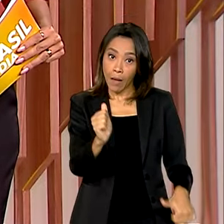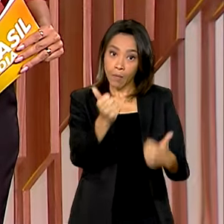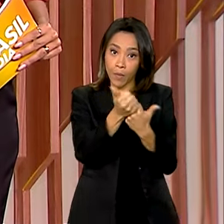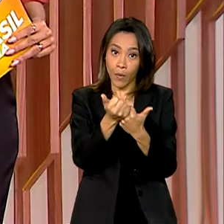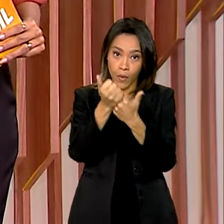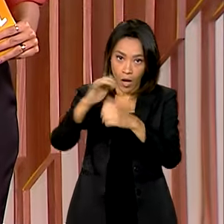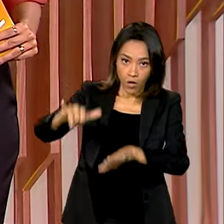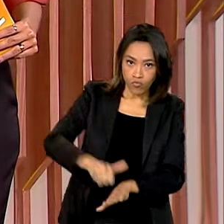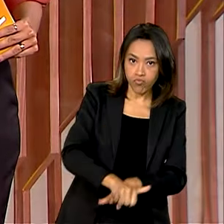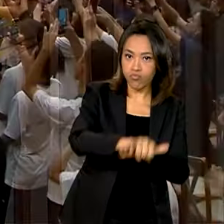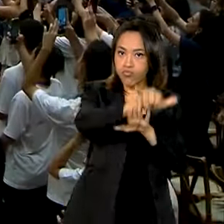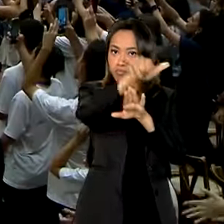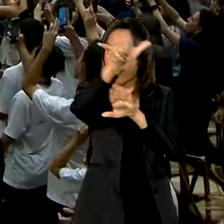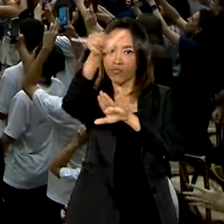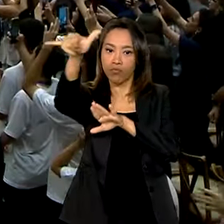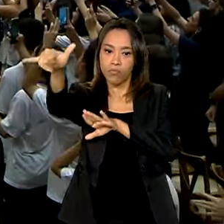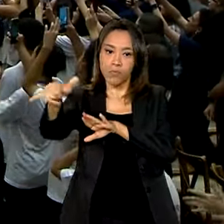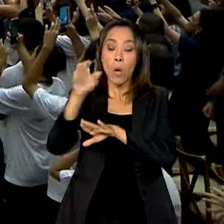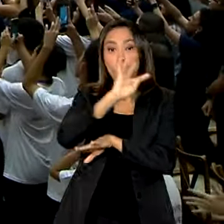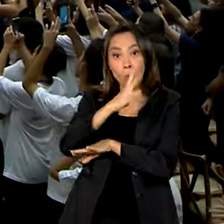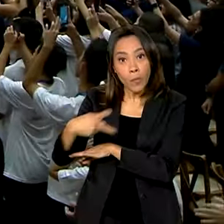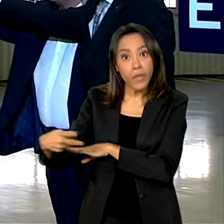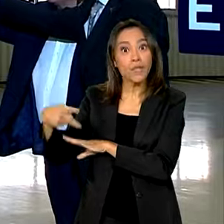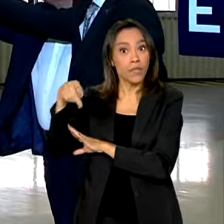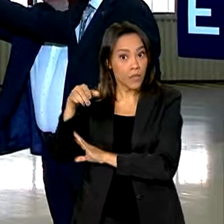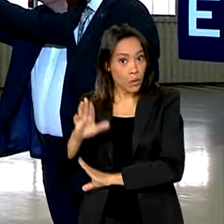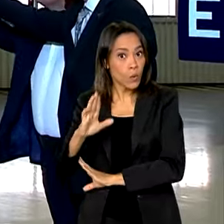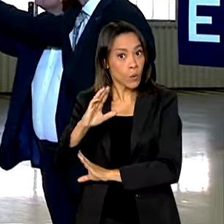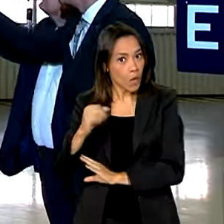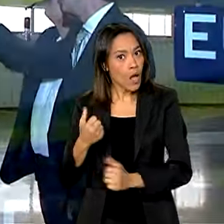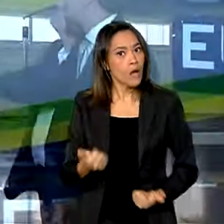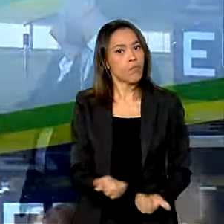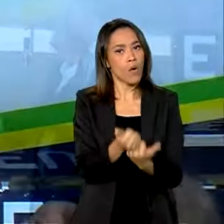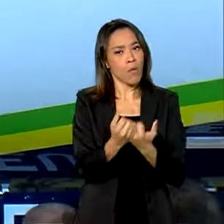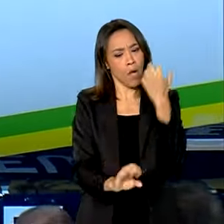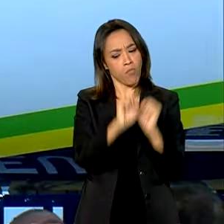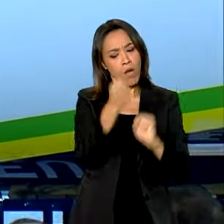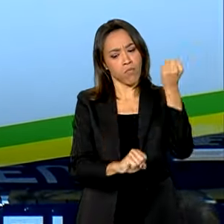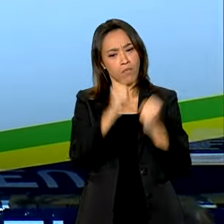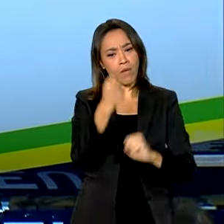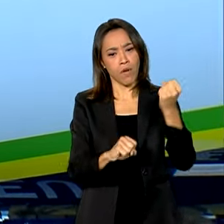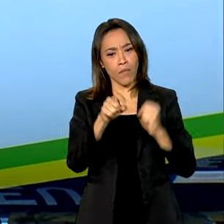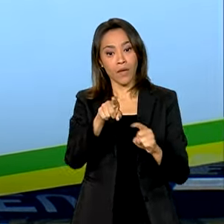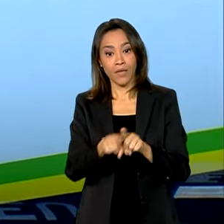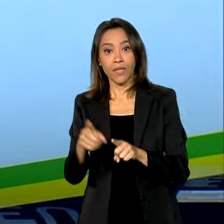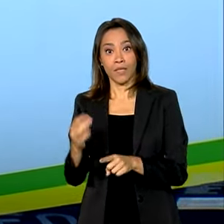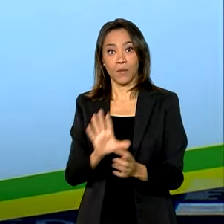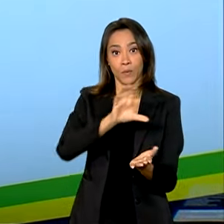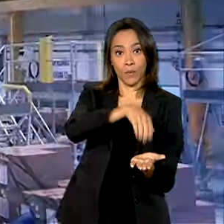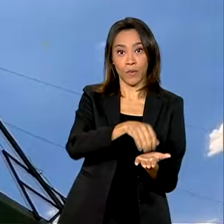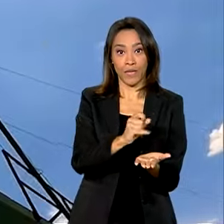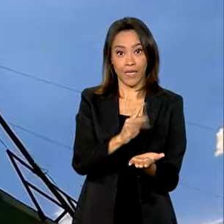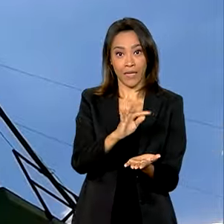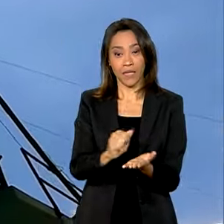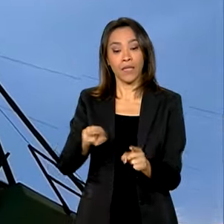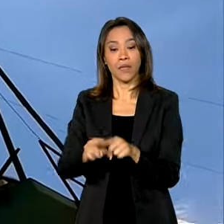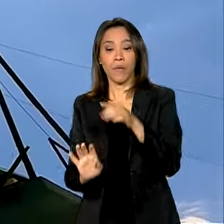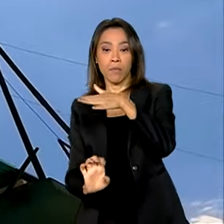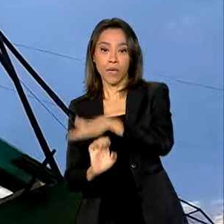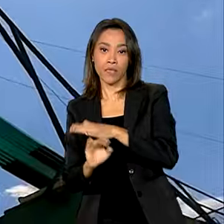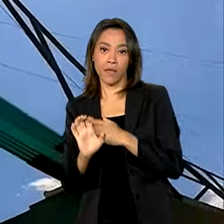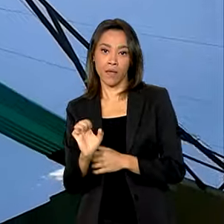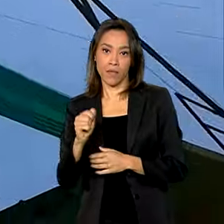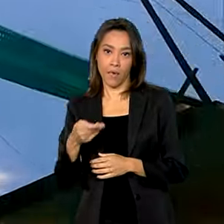aviação, presidente Lula defende a indústria da defesa e destaca o papel do ITA e da Embraer. Revelar